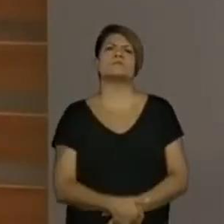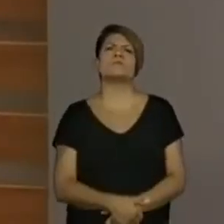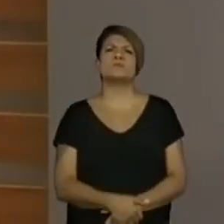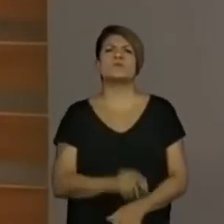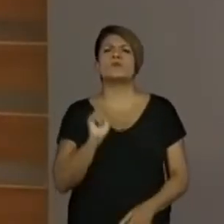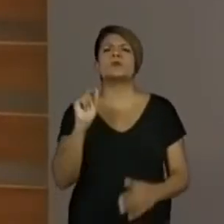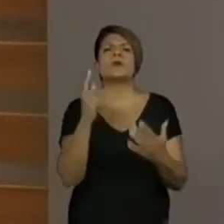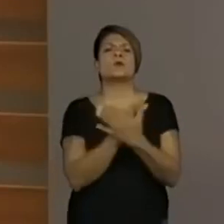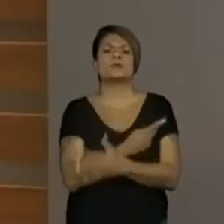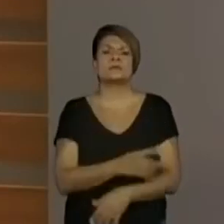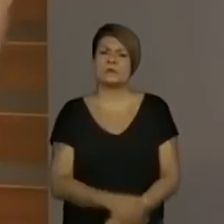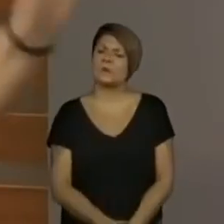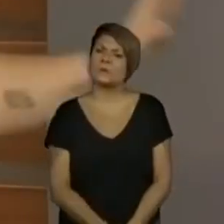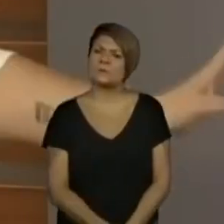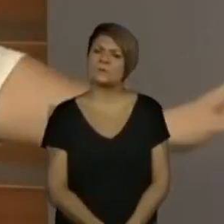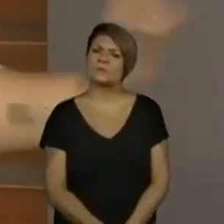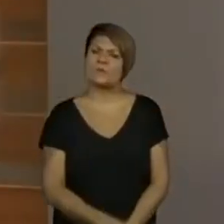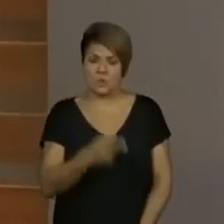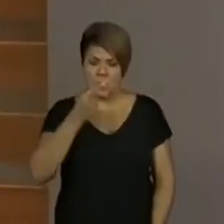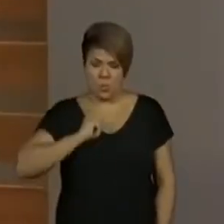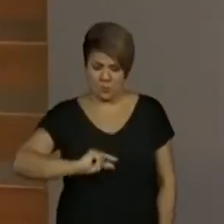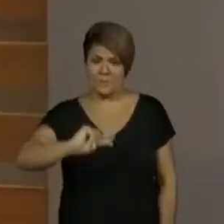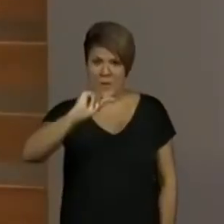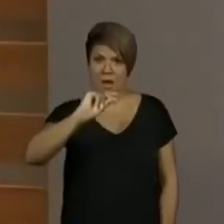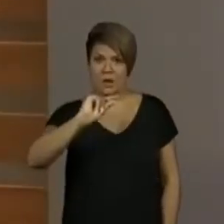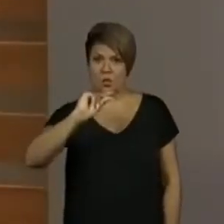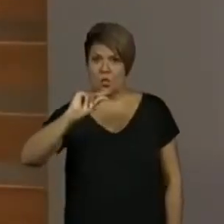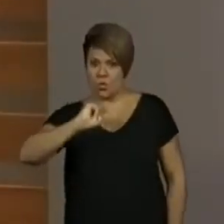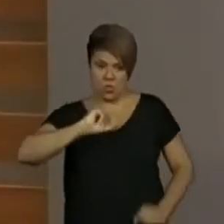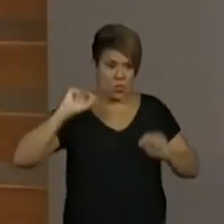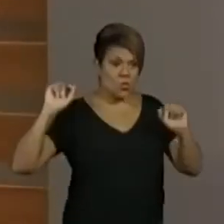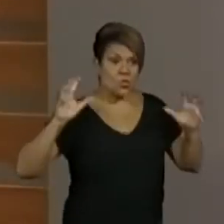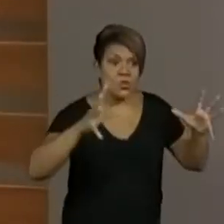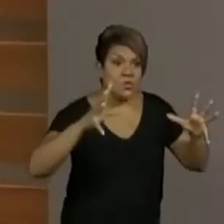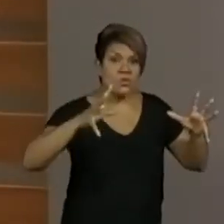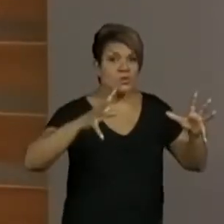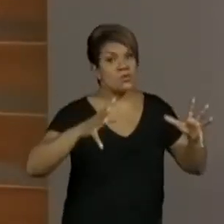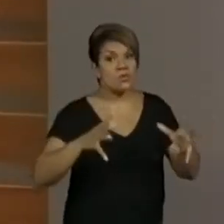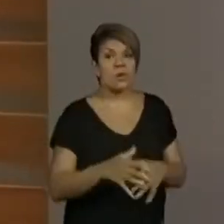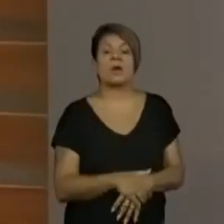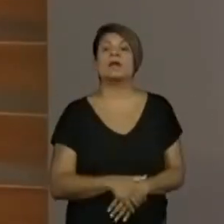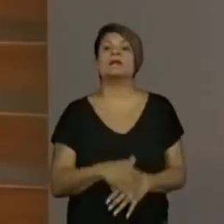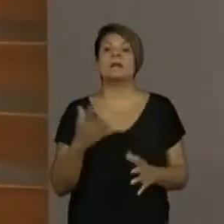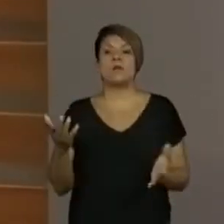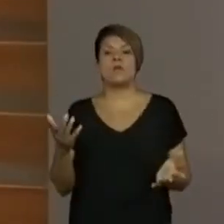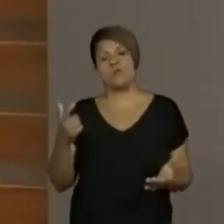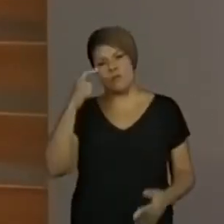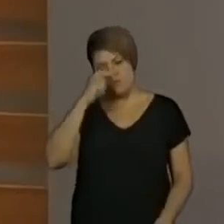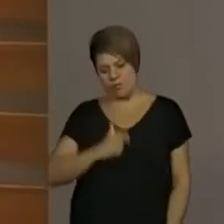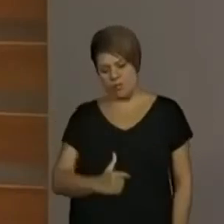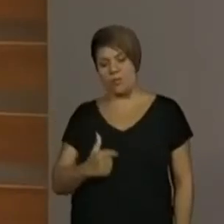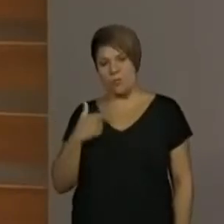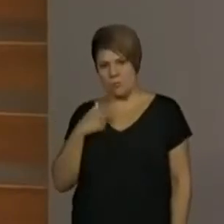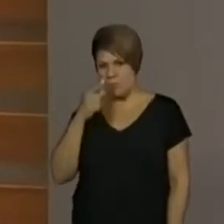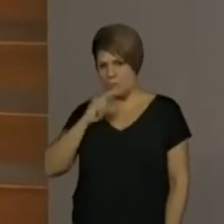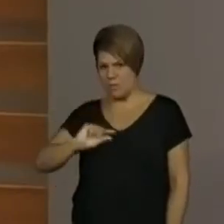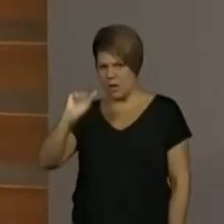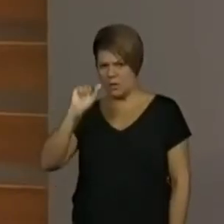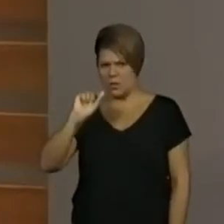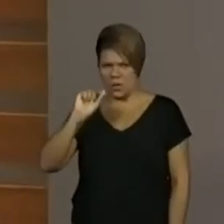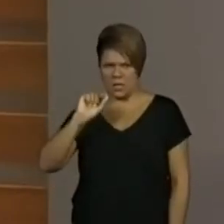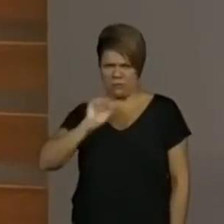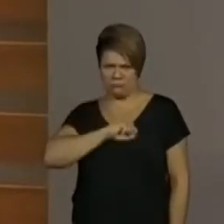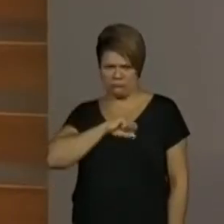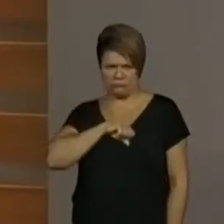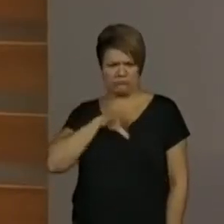aconteceu? O que que será que o mago fez com o nosso noturno? Será que o mago também era um personagem malvado?